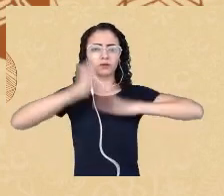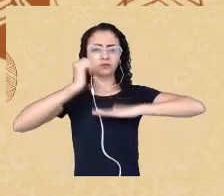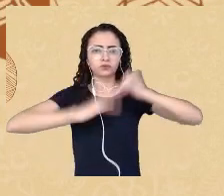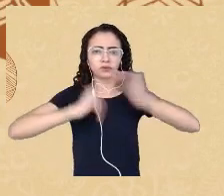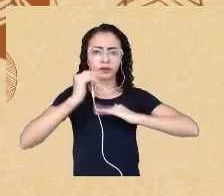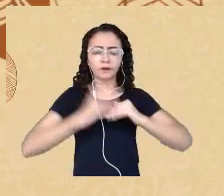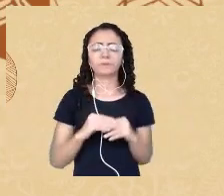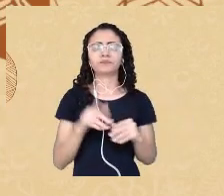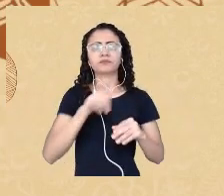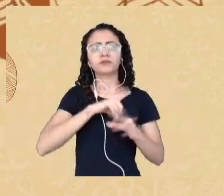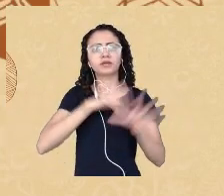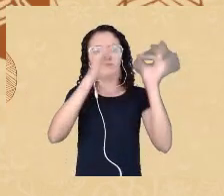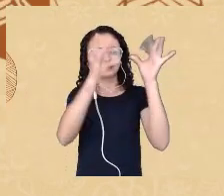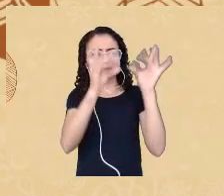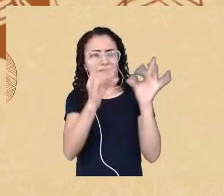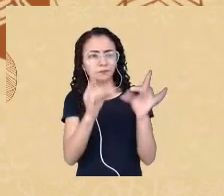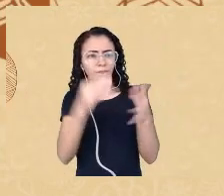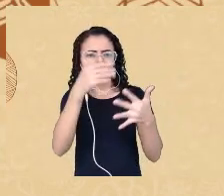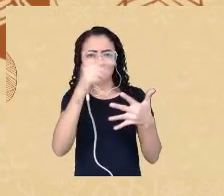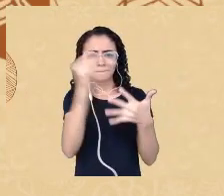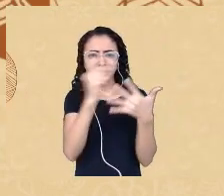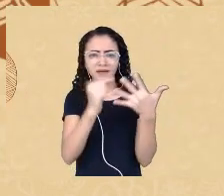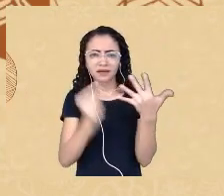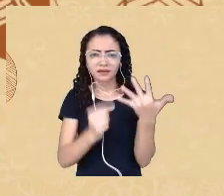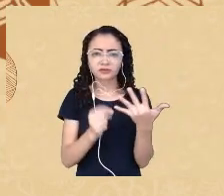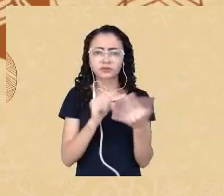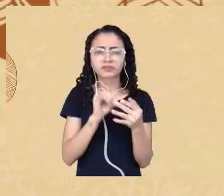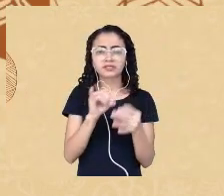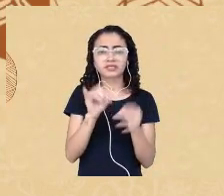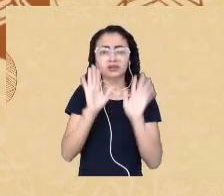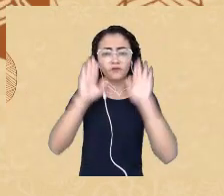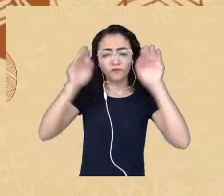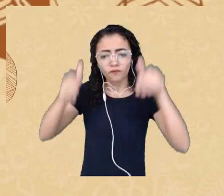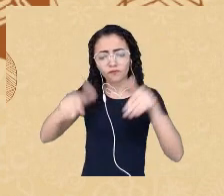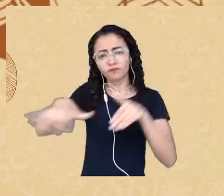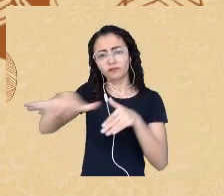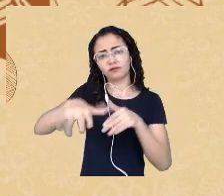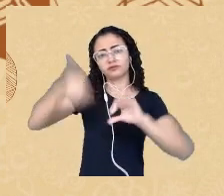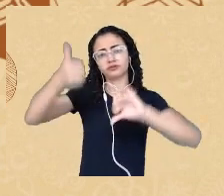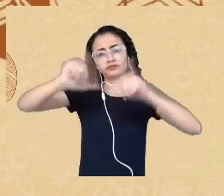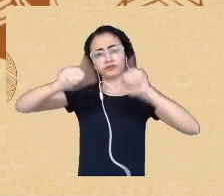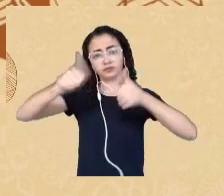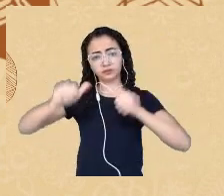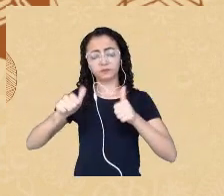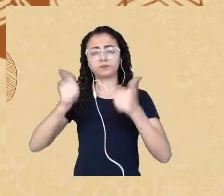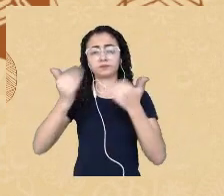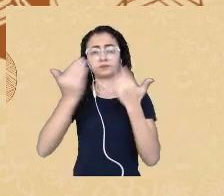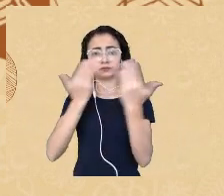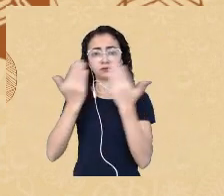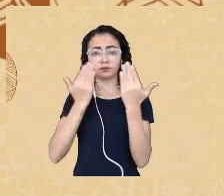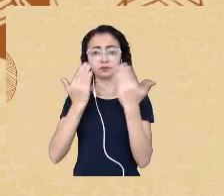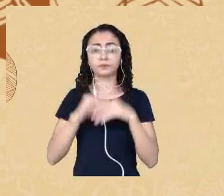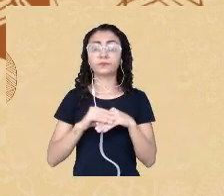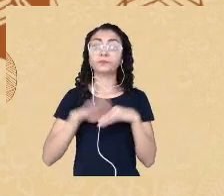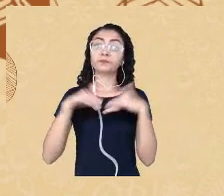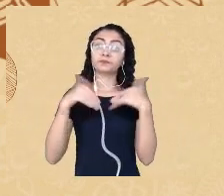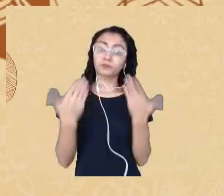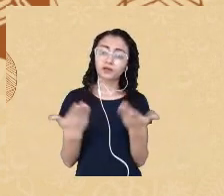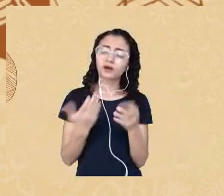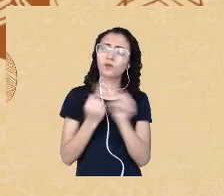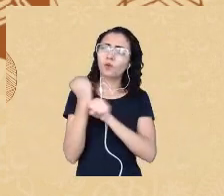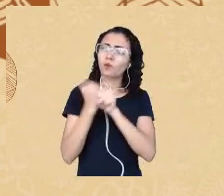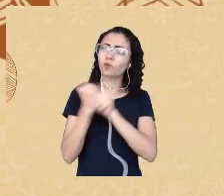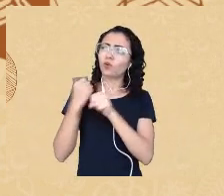correspondem à realidade da área de avaliação psicológica no Brasil. Então, há alguns anos, um conjunto de